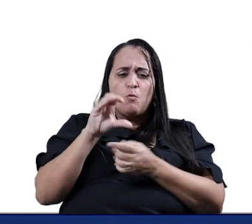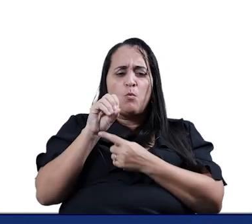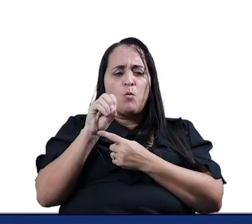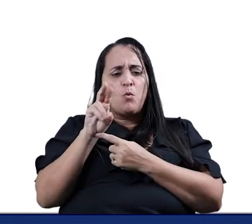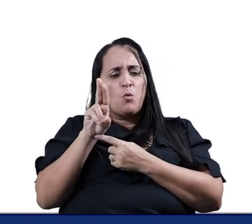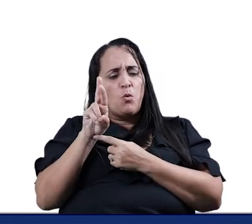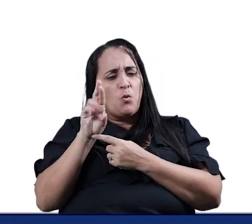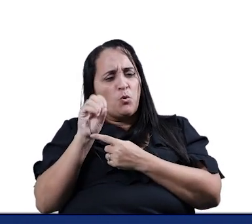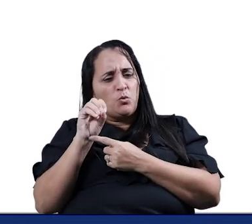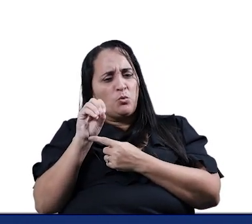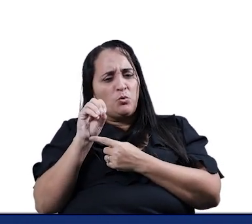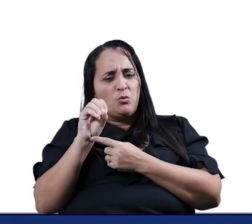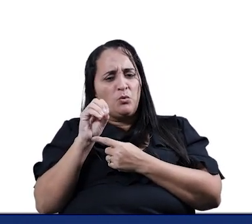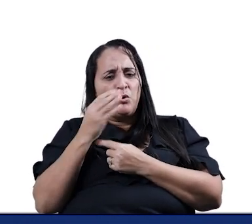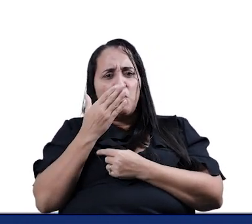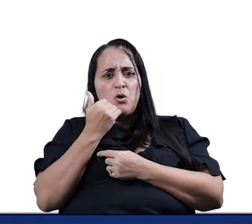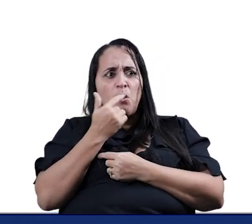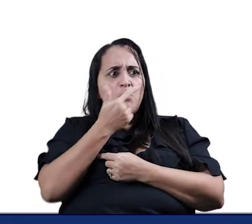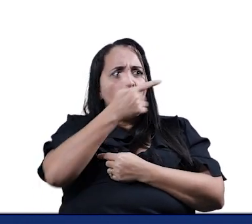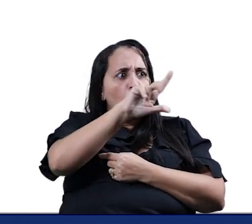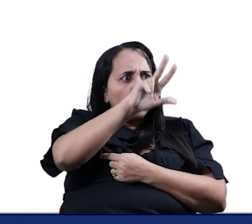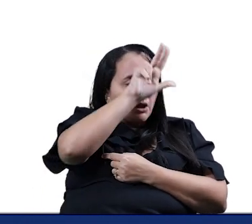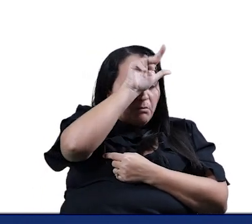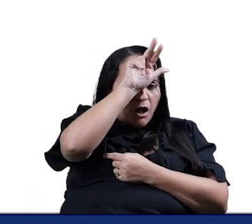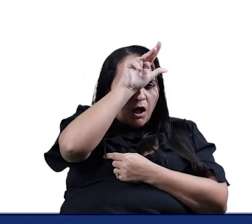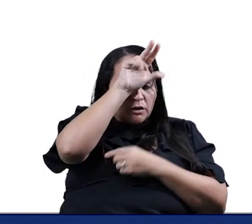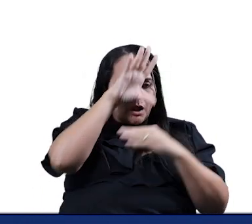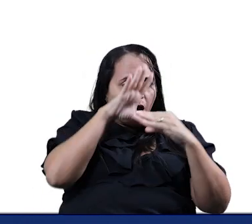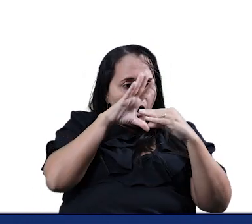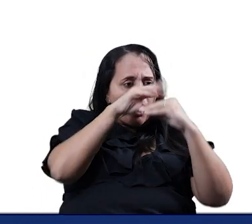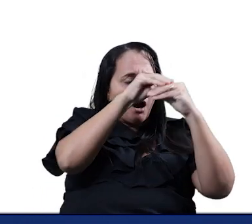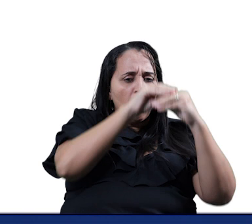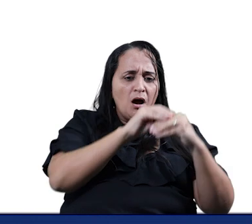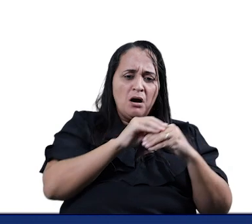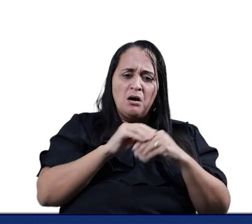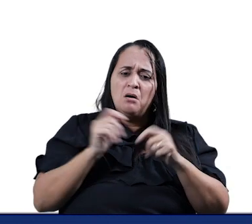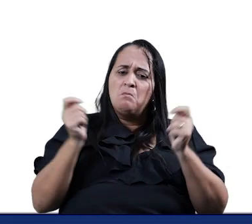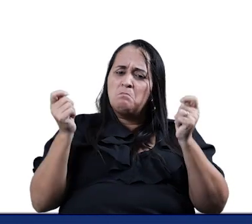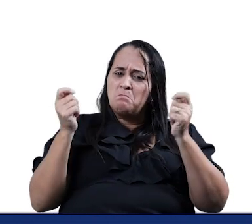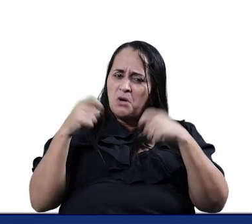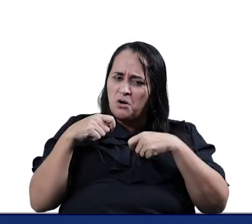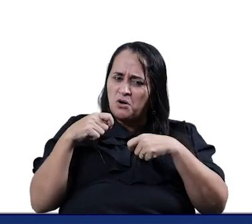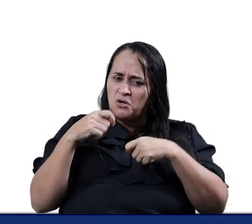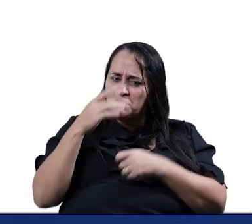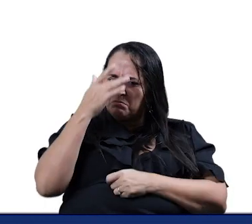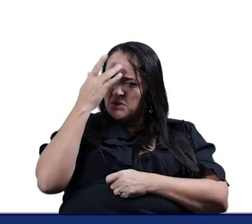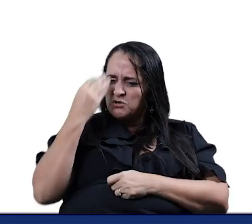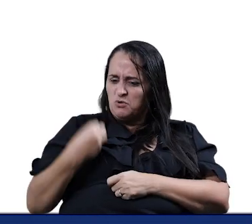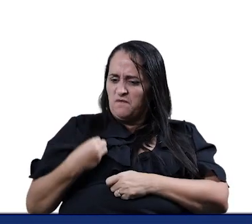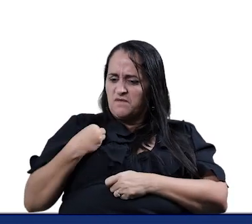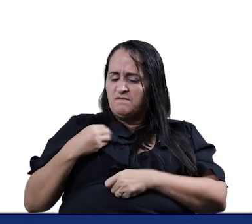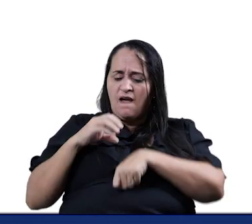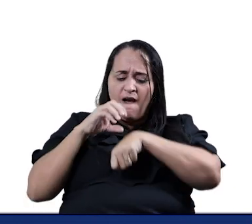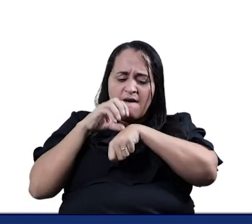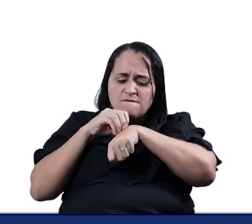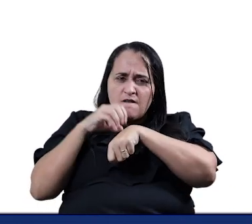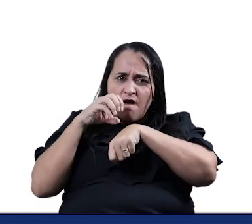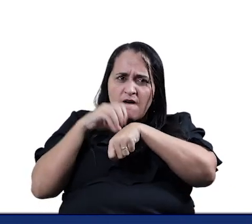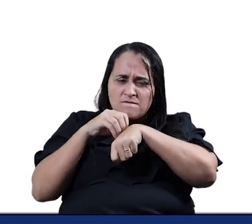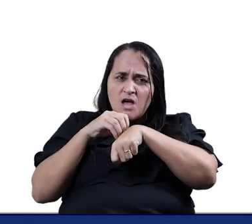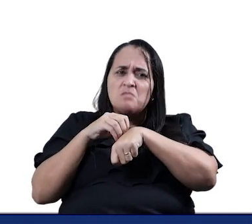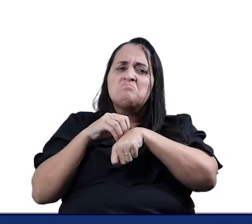Outras baratas Elas mordem Gente viva Quando estão Dormindo